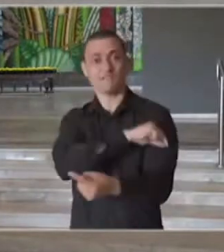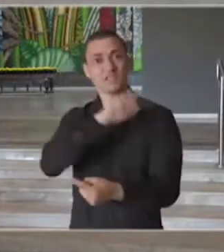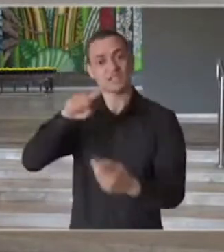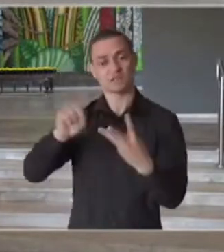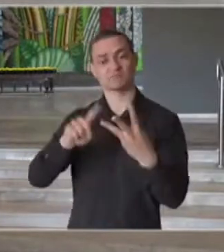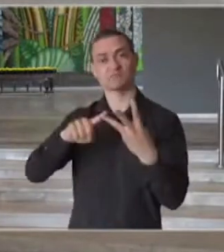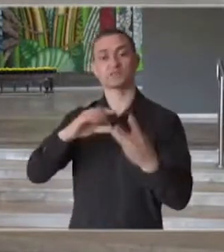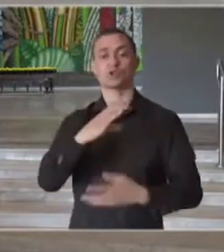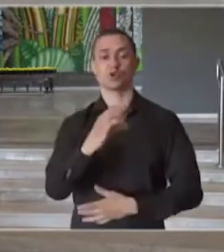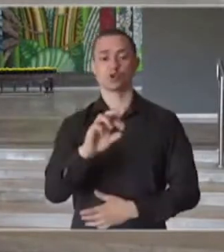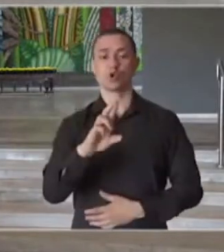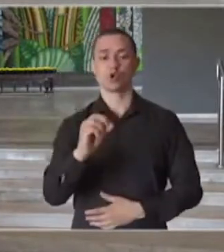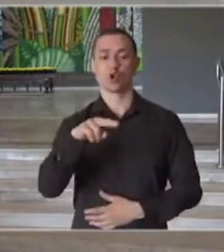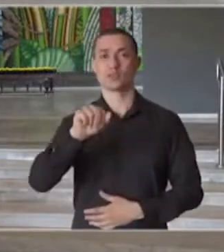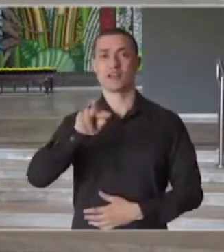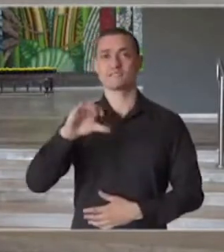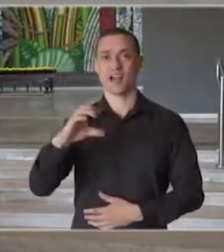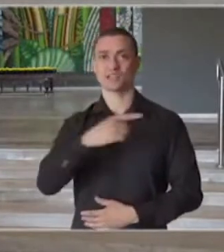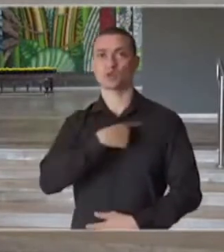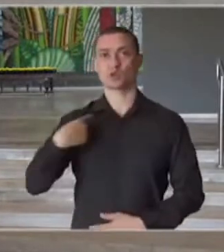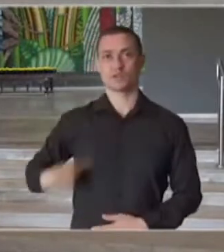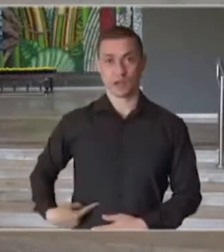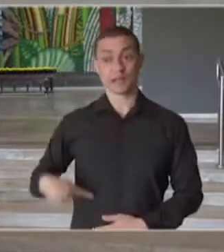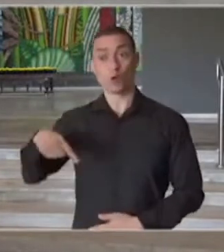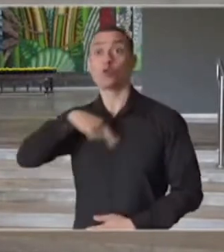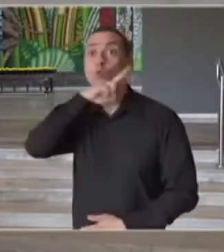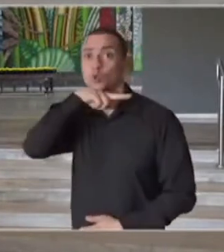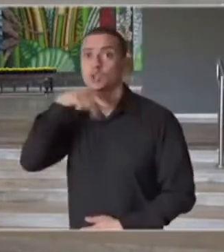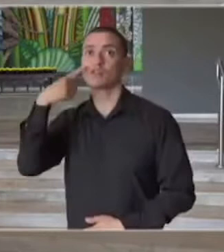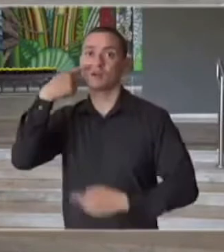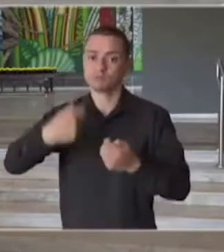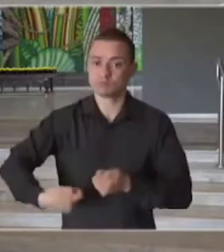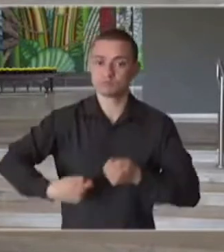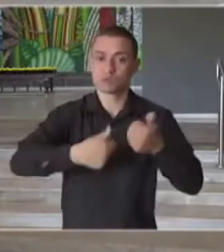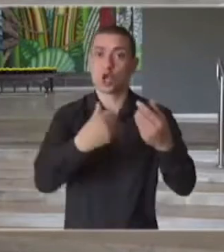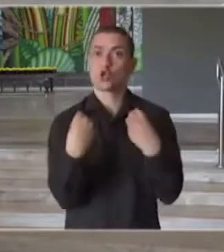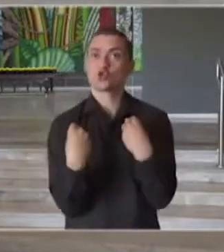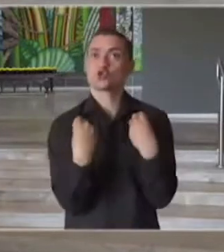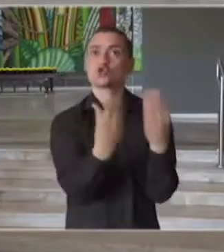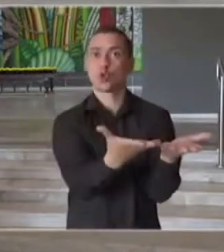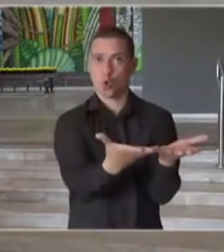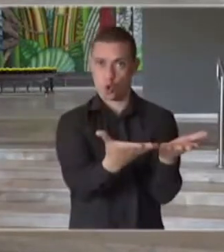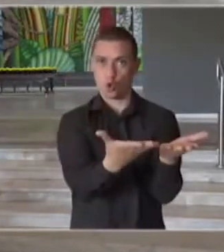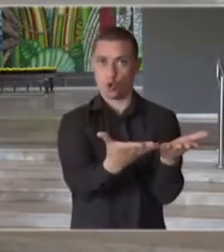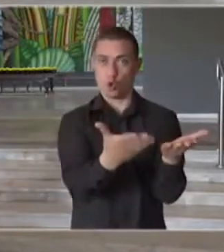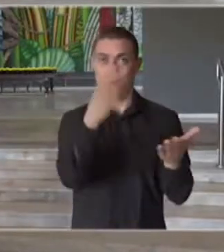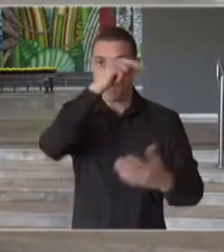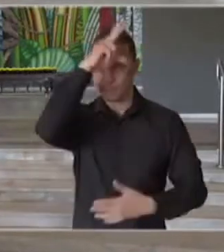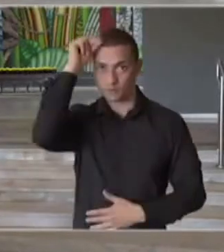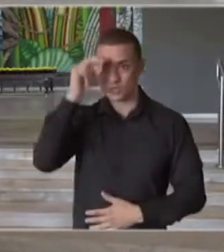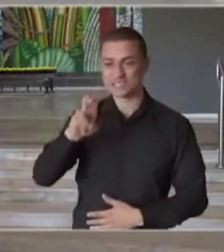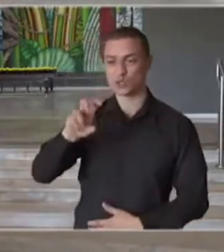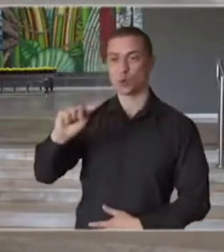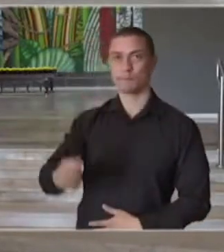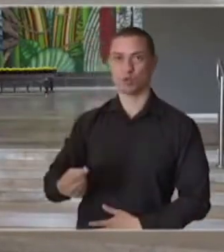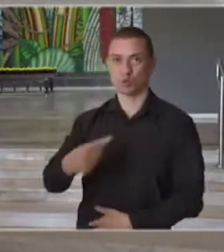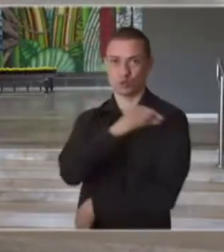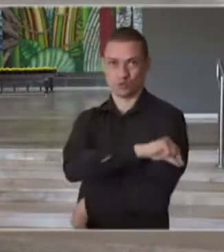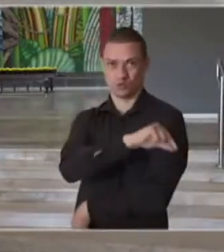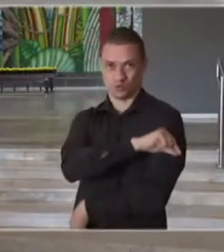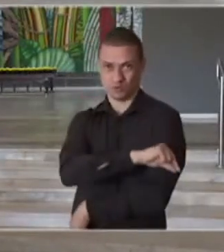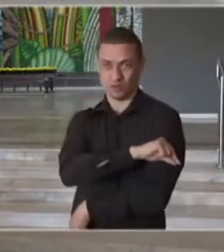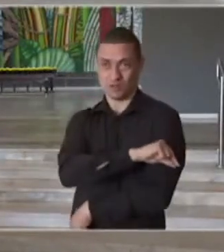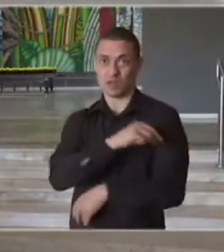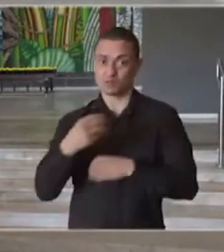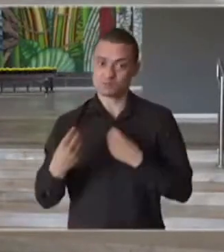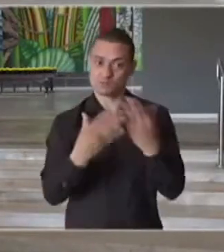Então, Butantan está fazendo a doação para a Prefeitura do município de Serrana de 5 mil doses de vacinas e,